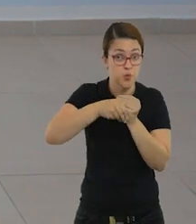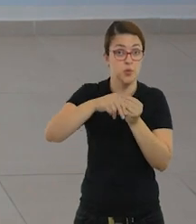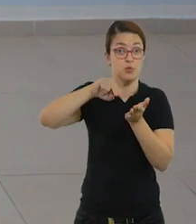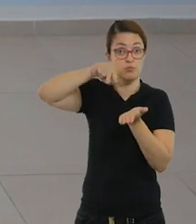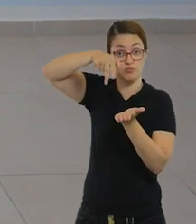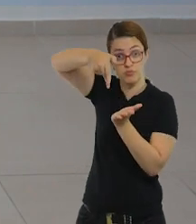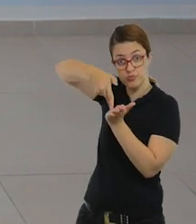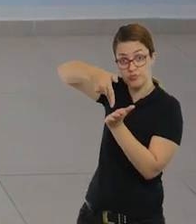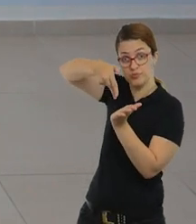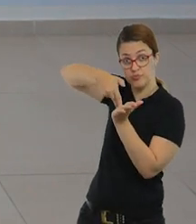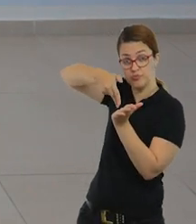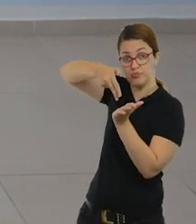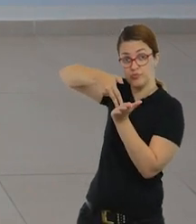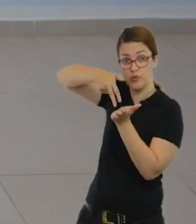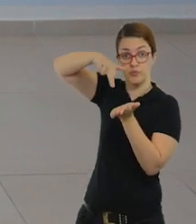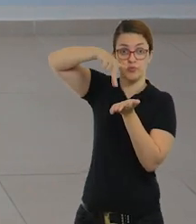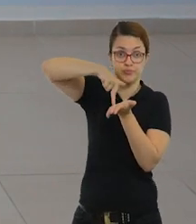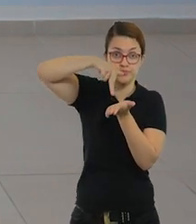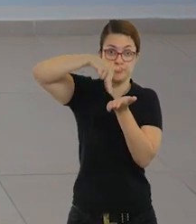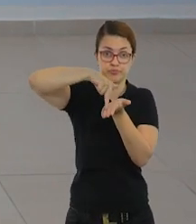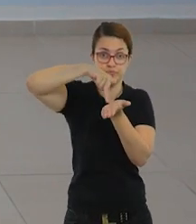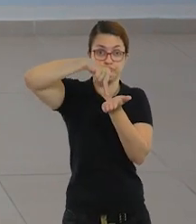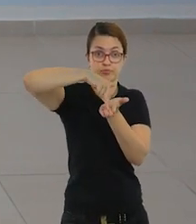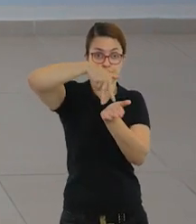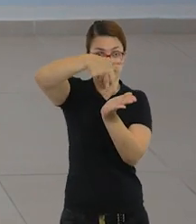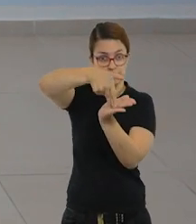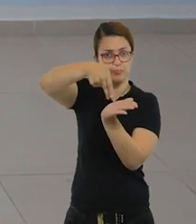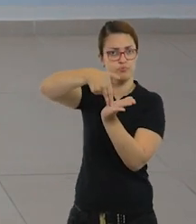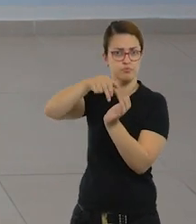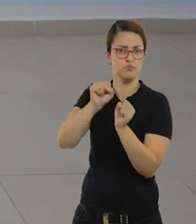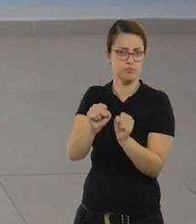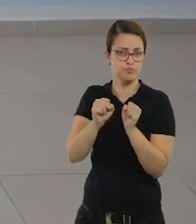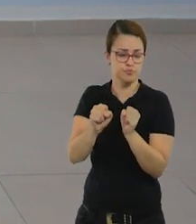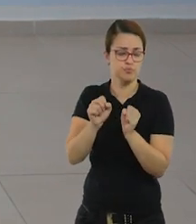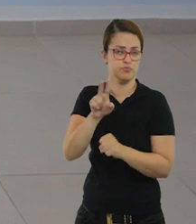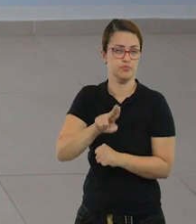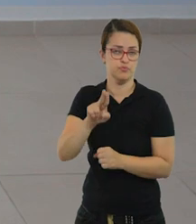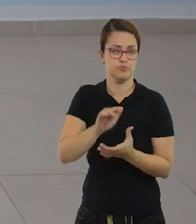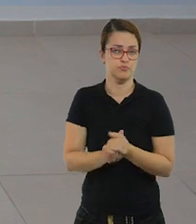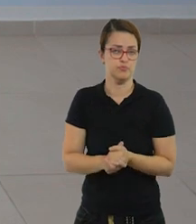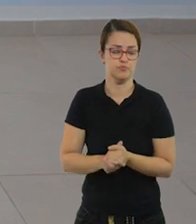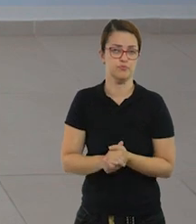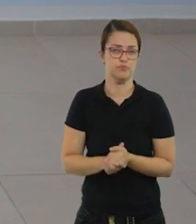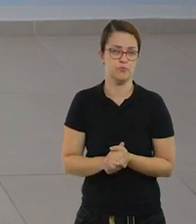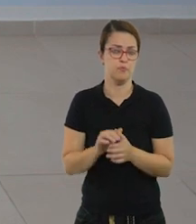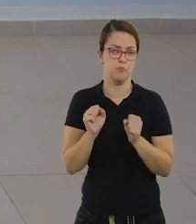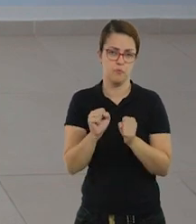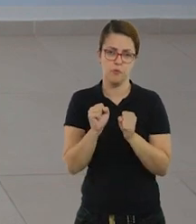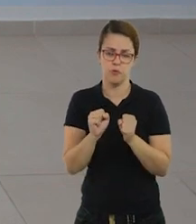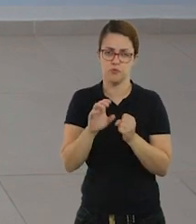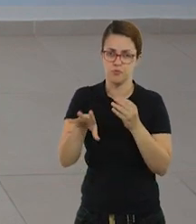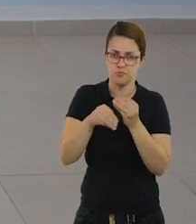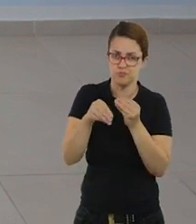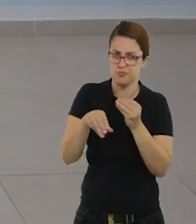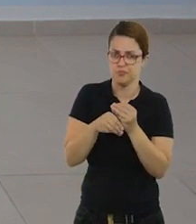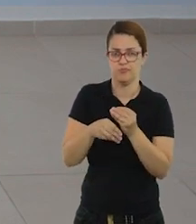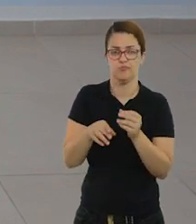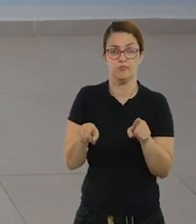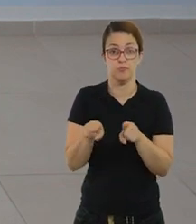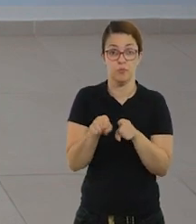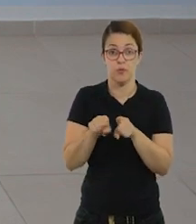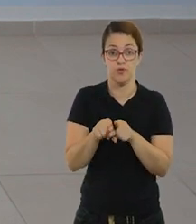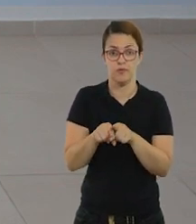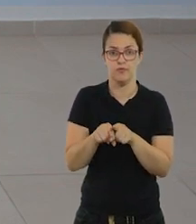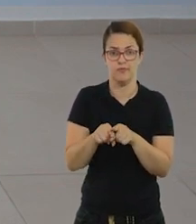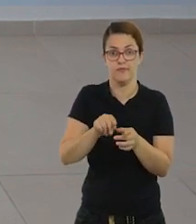incluindo os giros, tá? Tanto na última etapa quanto na quarta etapa que você faz com um colega. Você